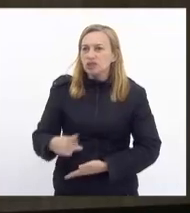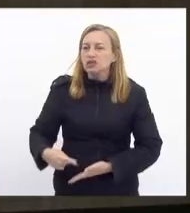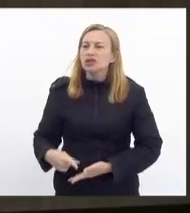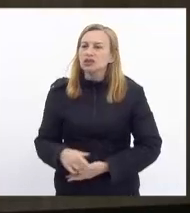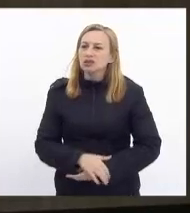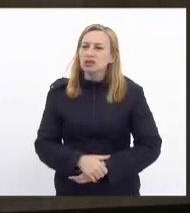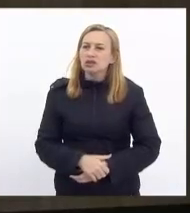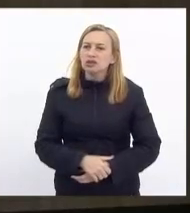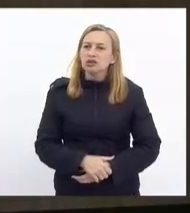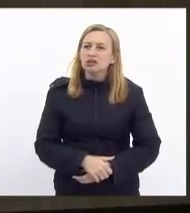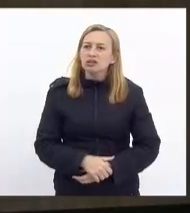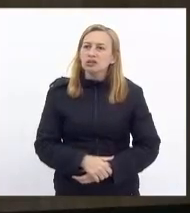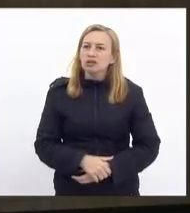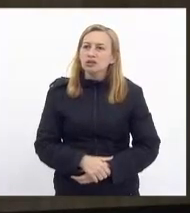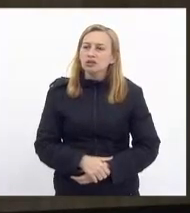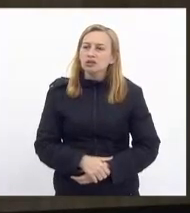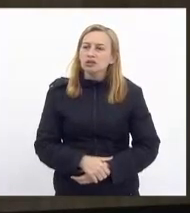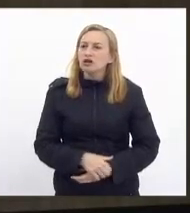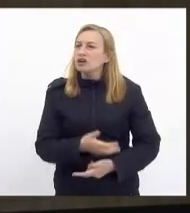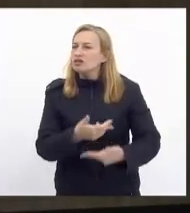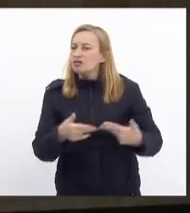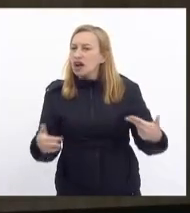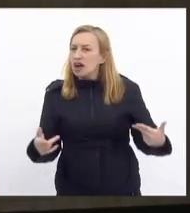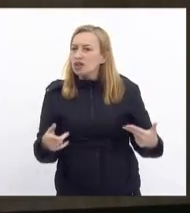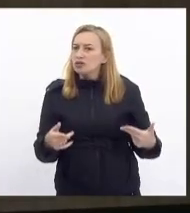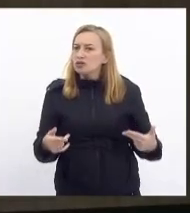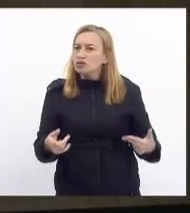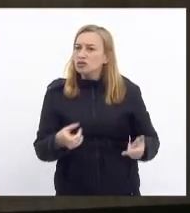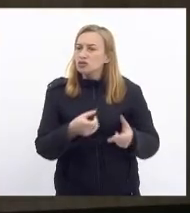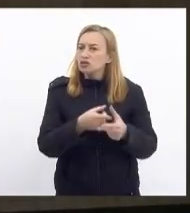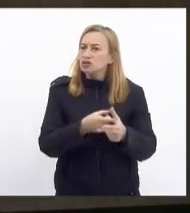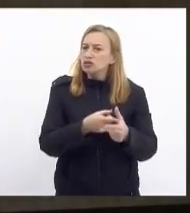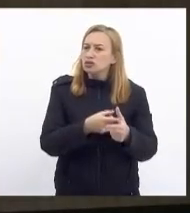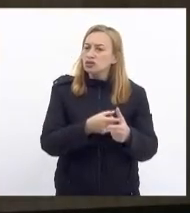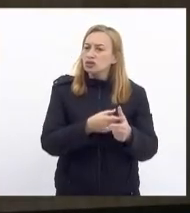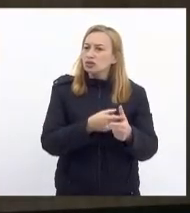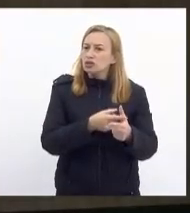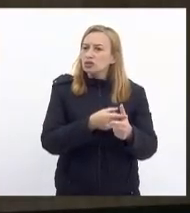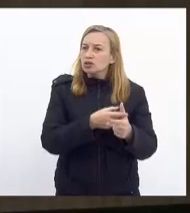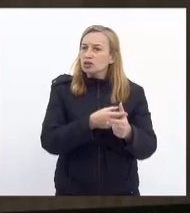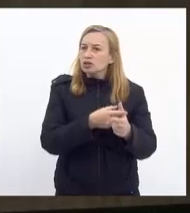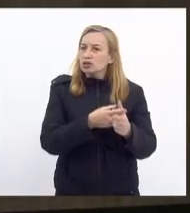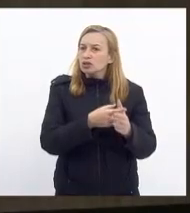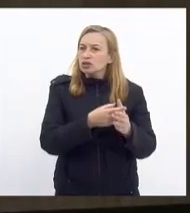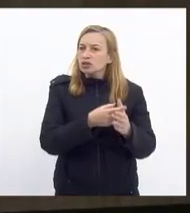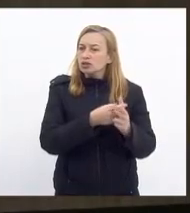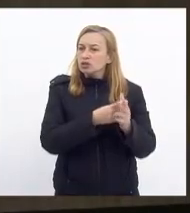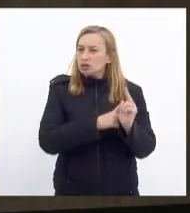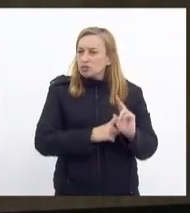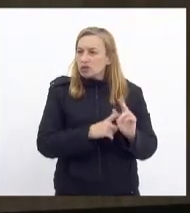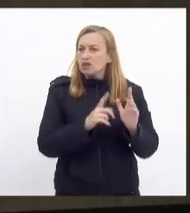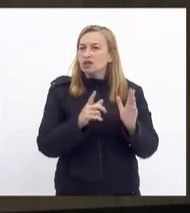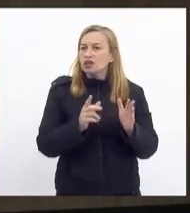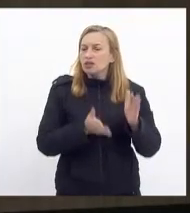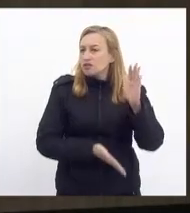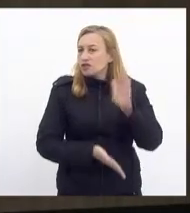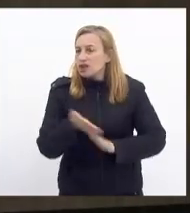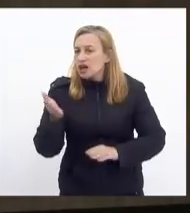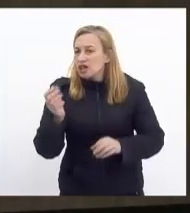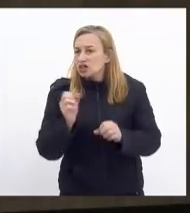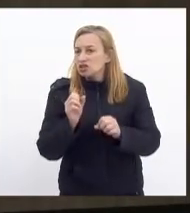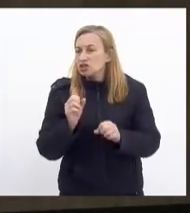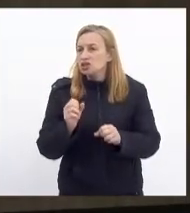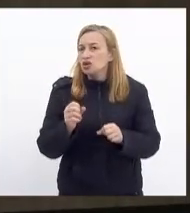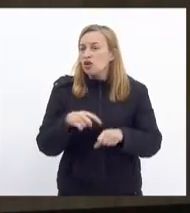cabe salientar que muitos dependentes viajam quilômetros para buscar um atendimento. Eu vou novamente